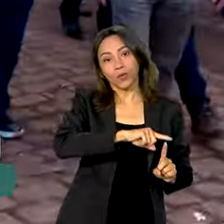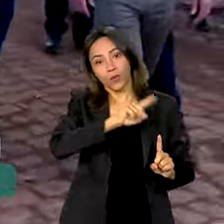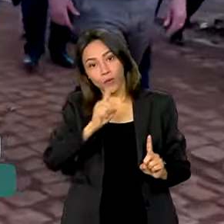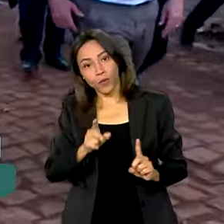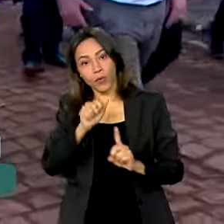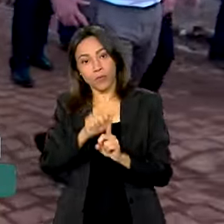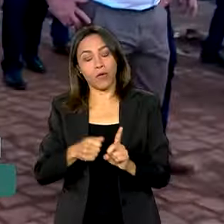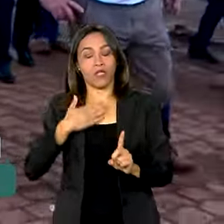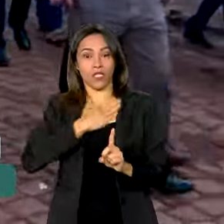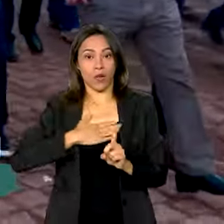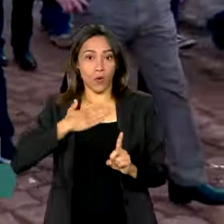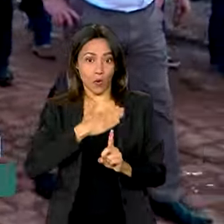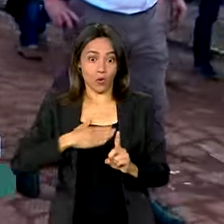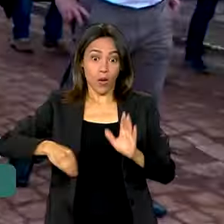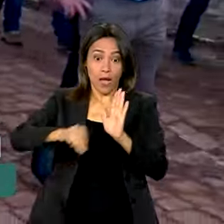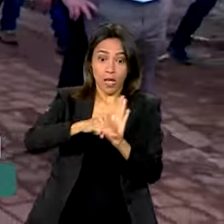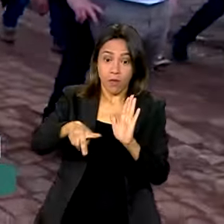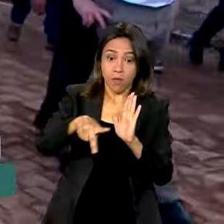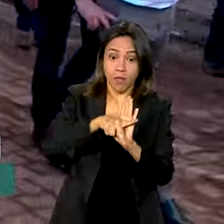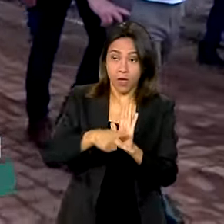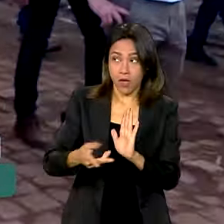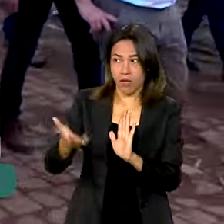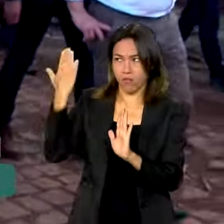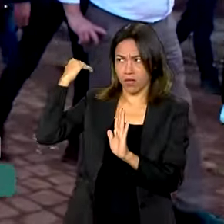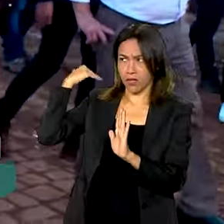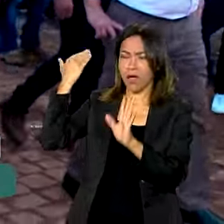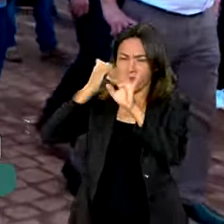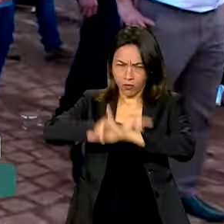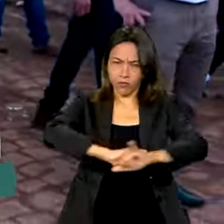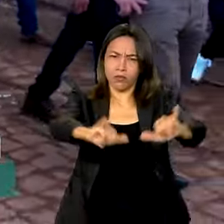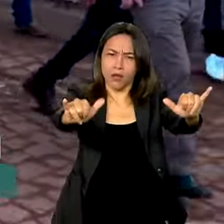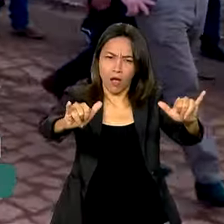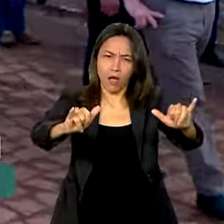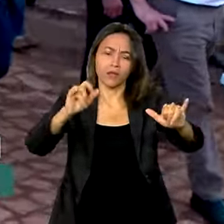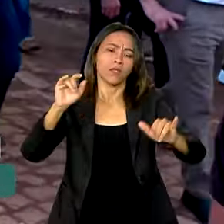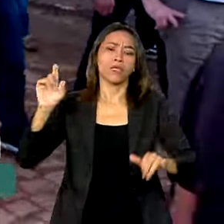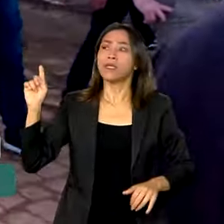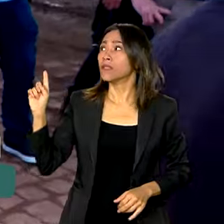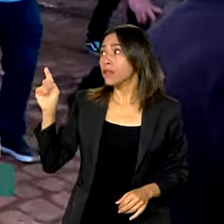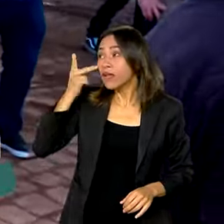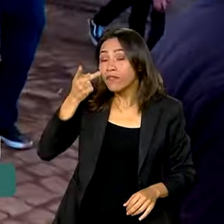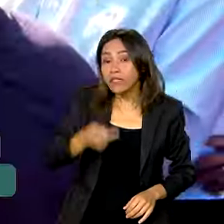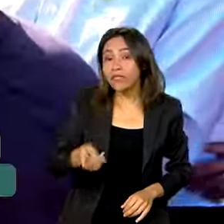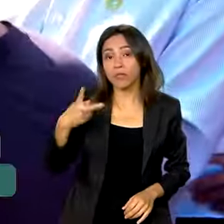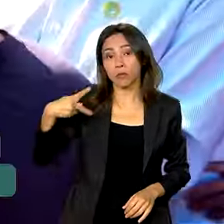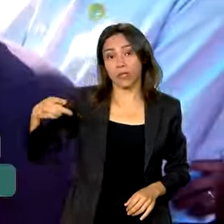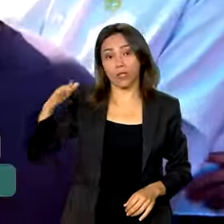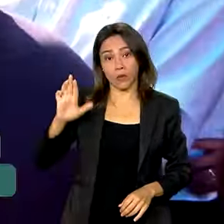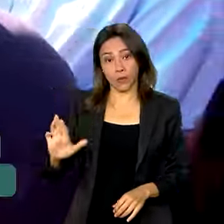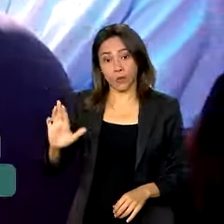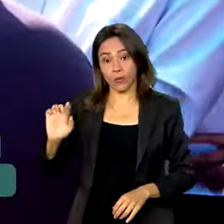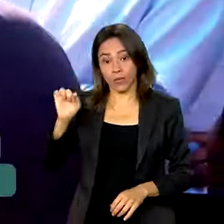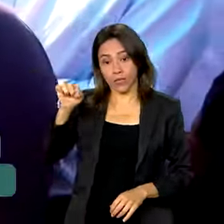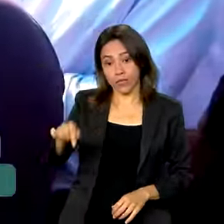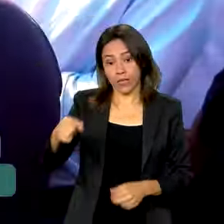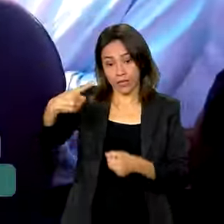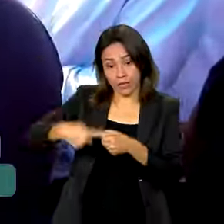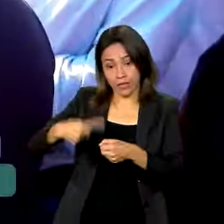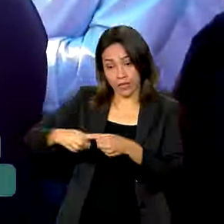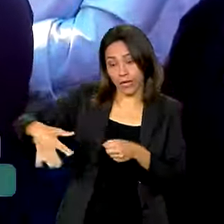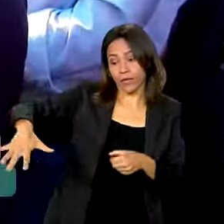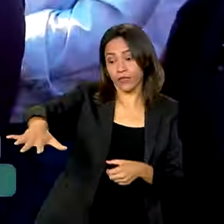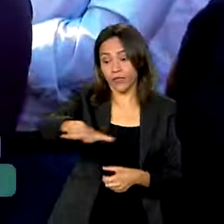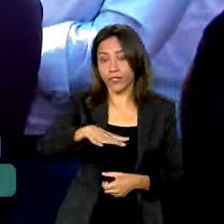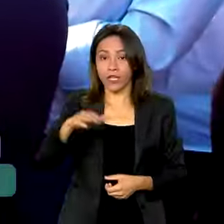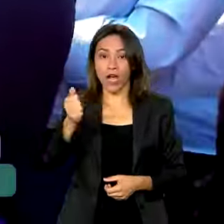A medida provisória foi anunciada na semana passada, durante a visita do presidente Lula à cidade de Arroio do Meio e